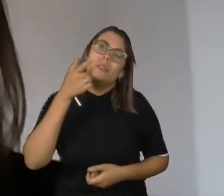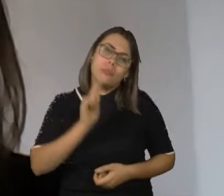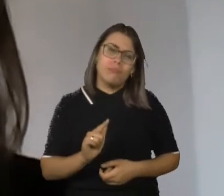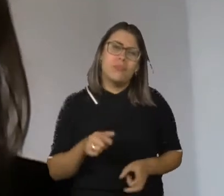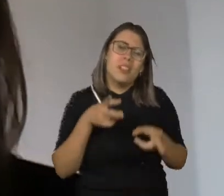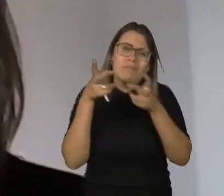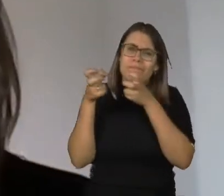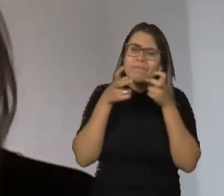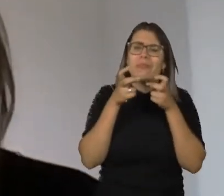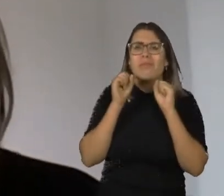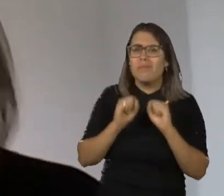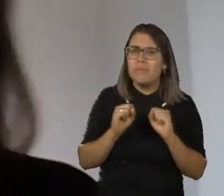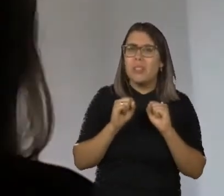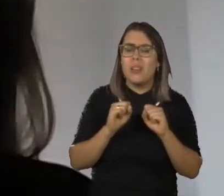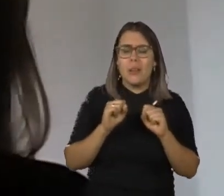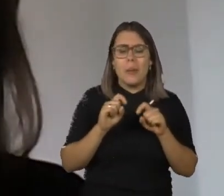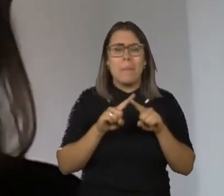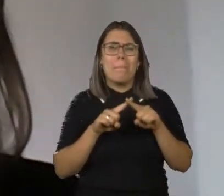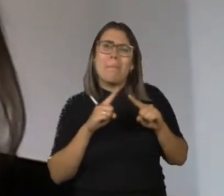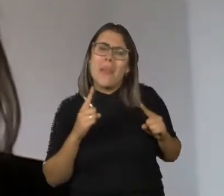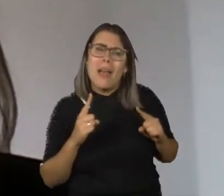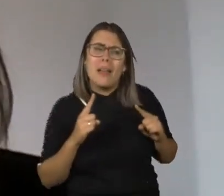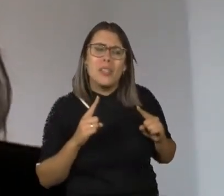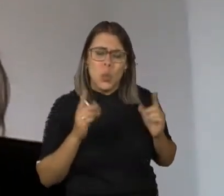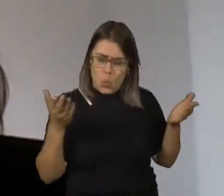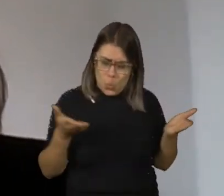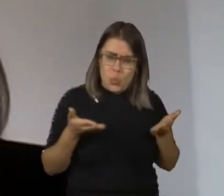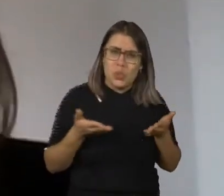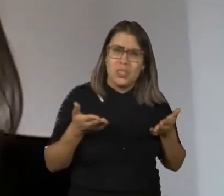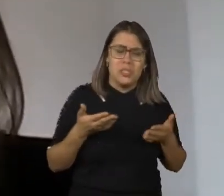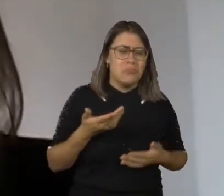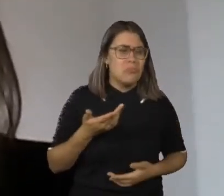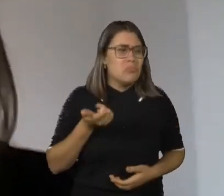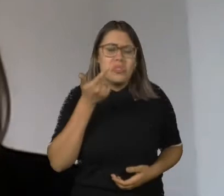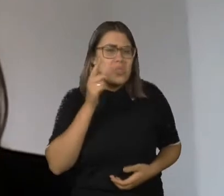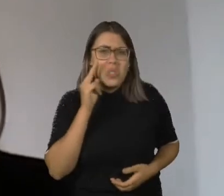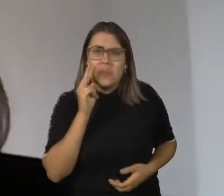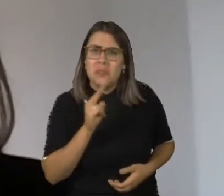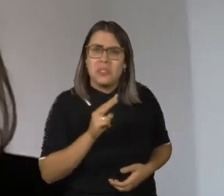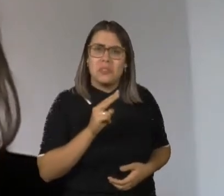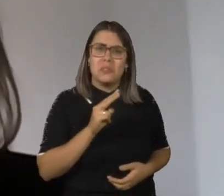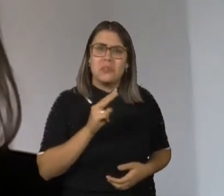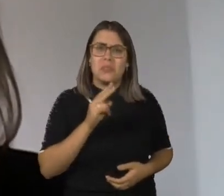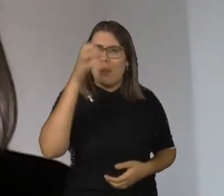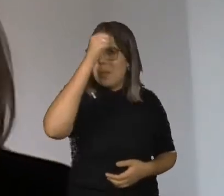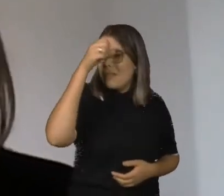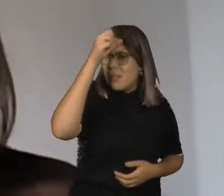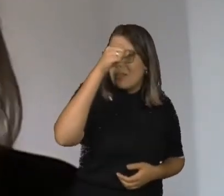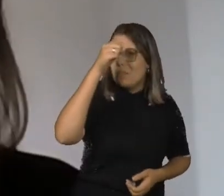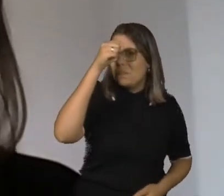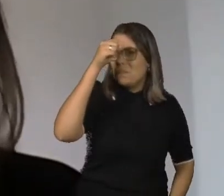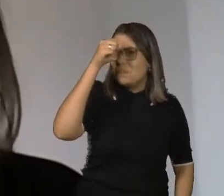vocês poderiam me perguntar assim, mas, peraí, Karina, hoje não se pensa que eles podem aprender? Será que